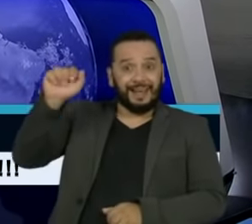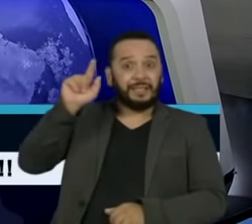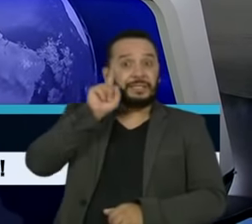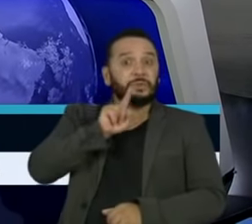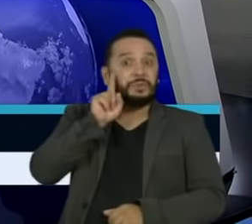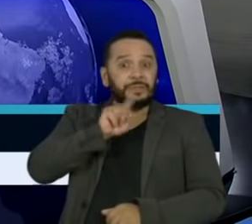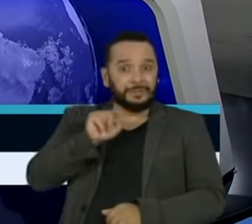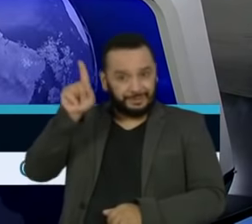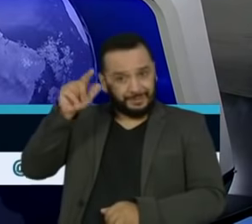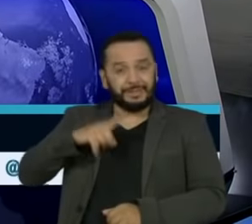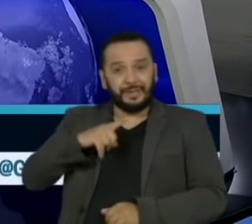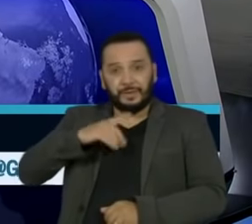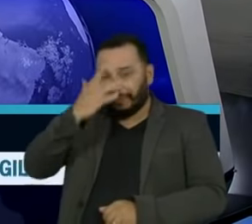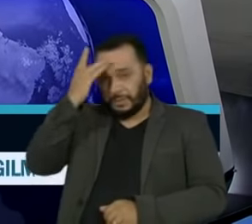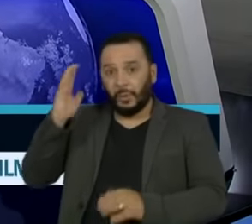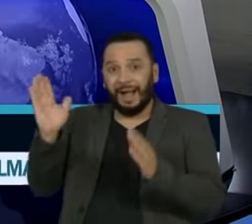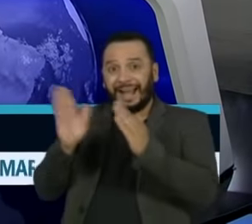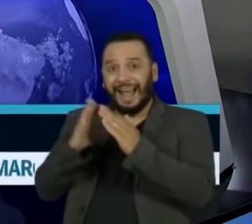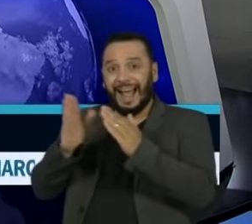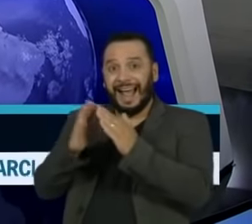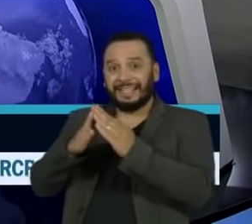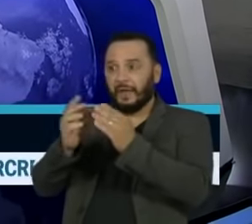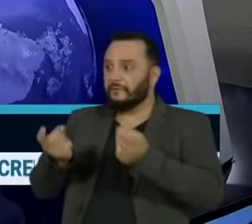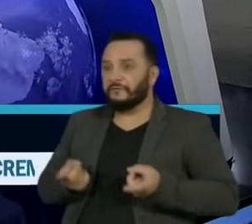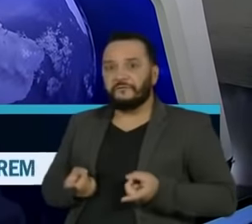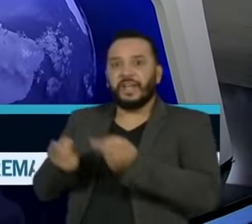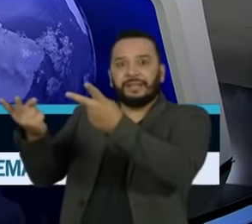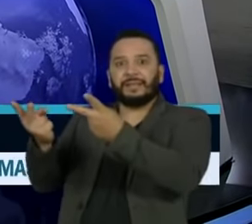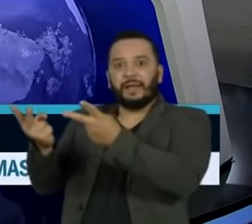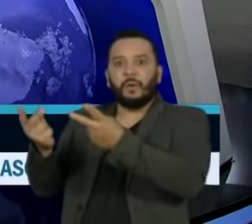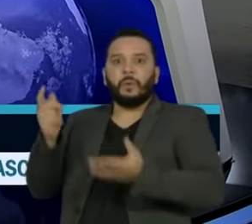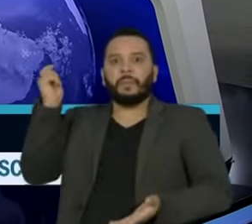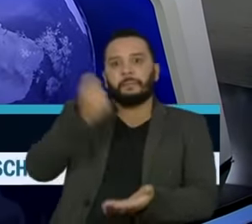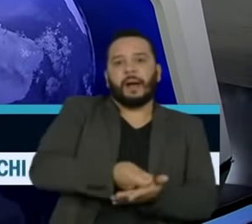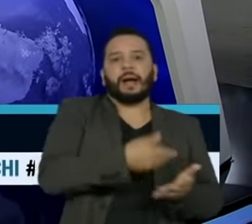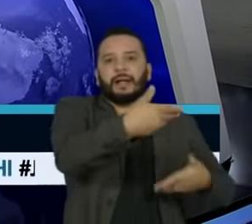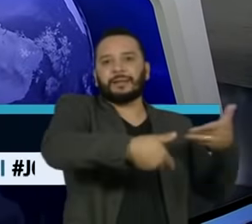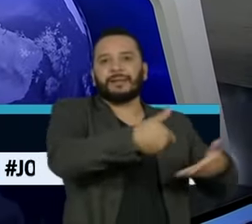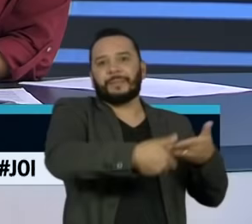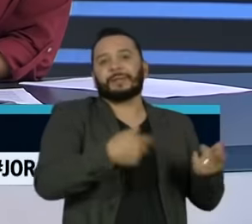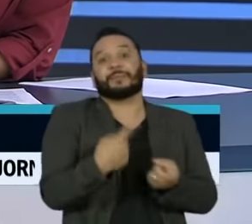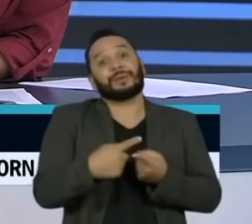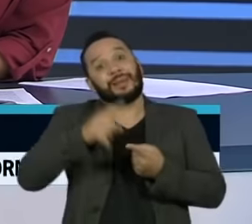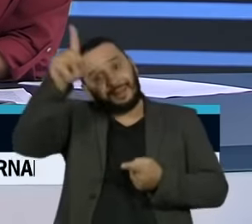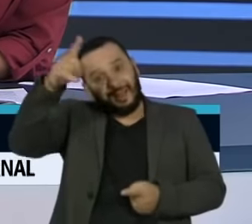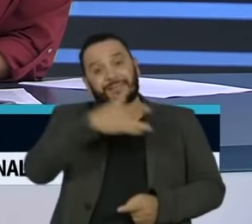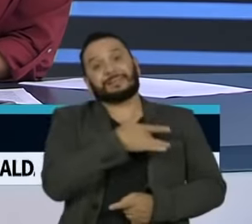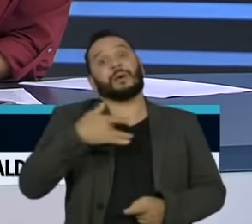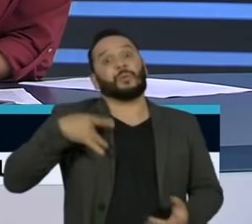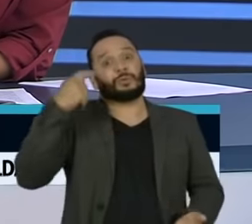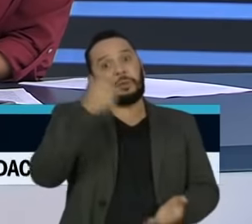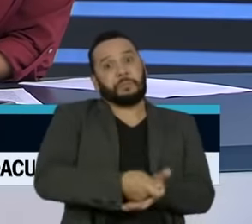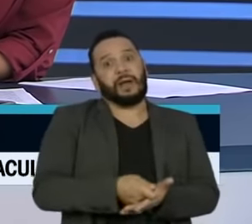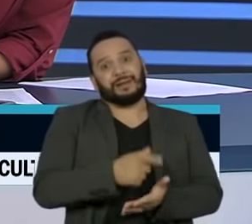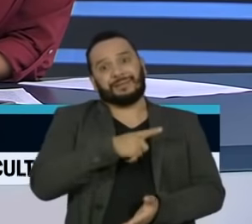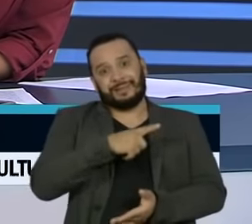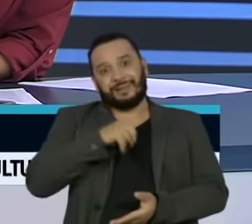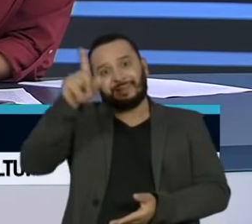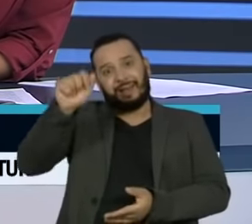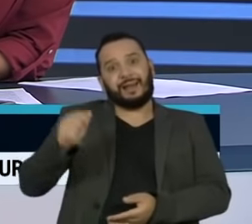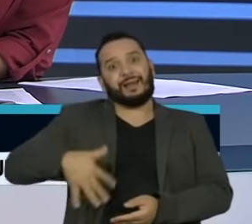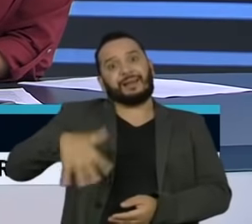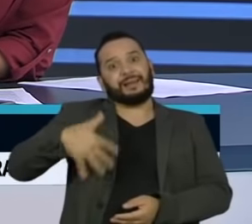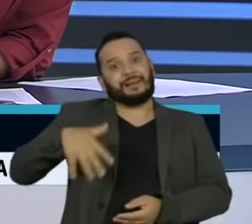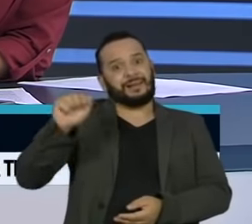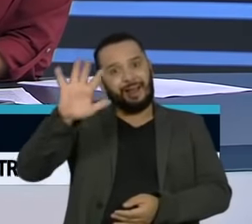para poder pagar o próprio tratamento, porque lá eles não oferecem esses remédios de forma gratuita. Então, eu queria a sua opinião sobre essa